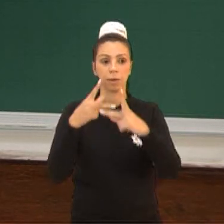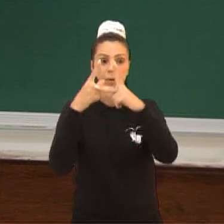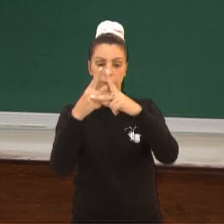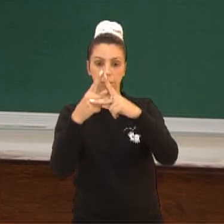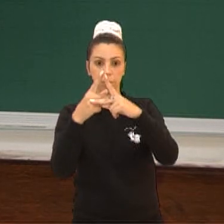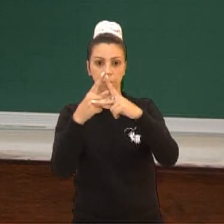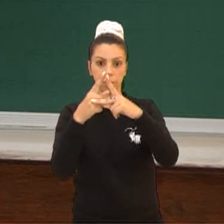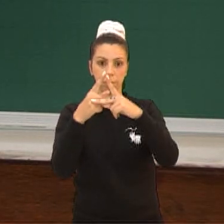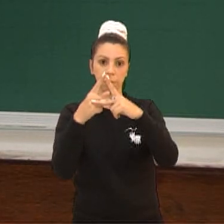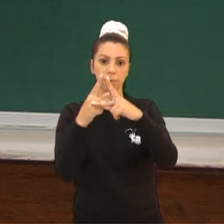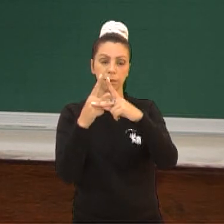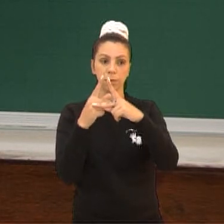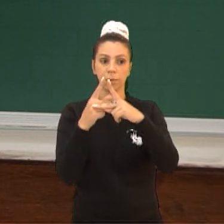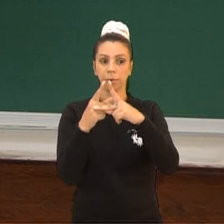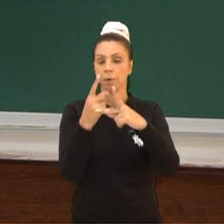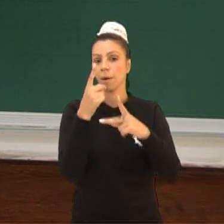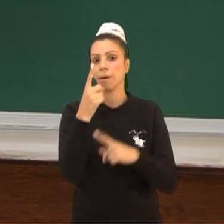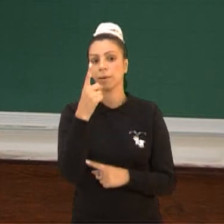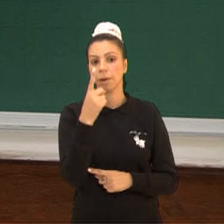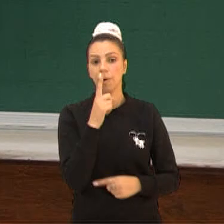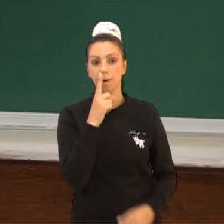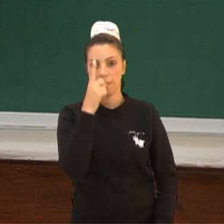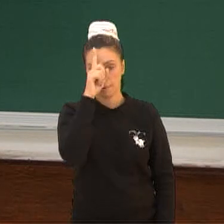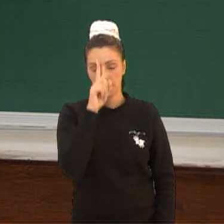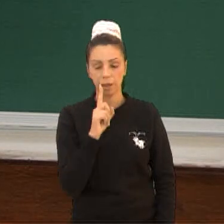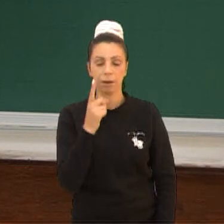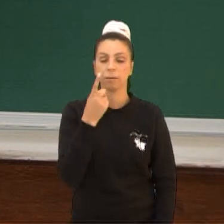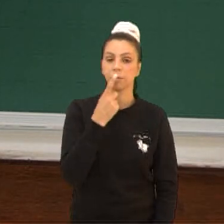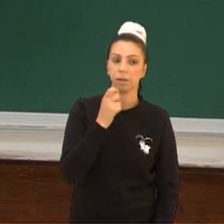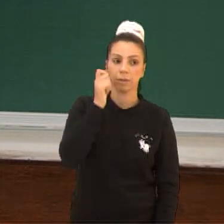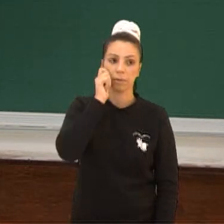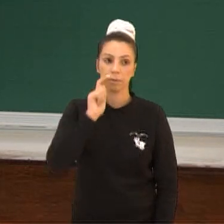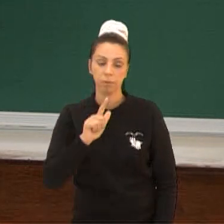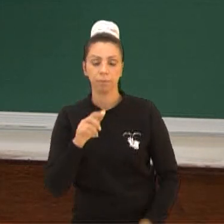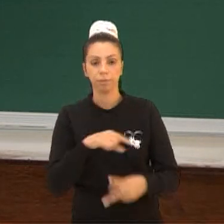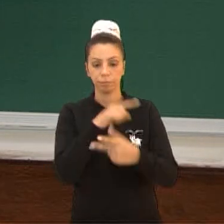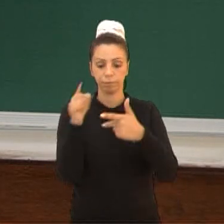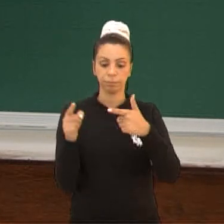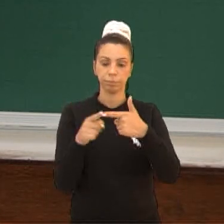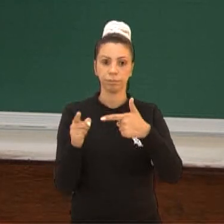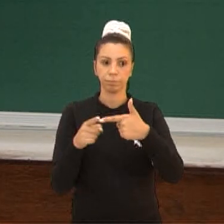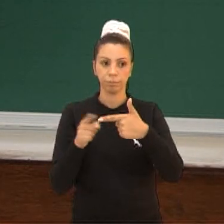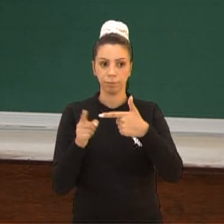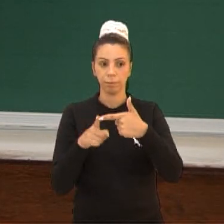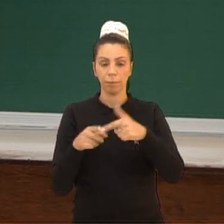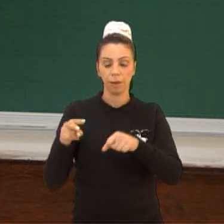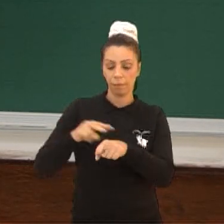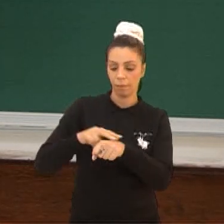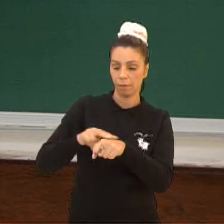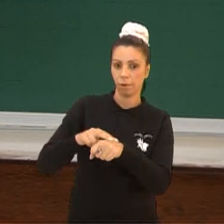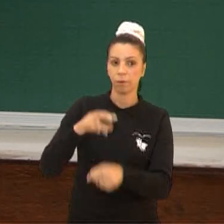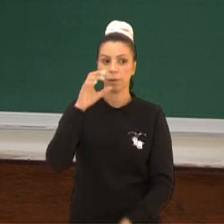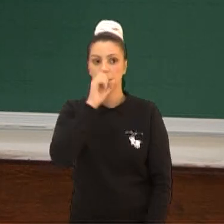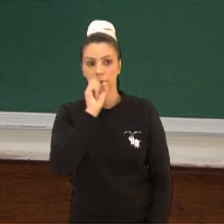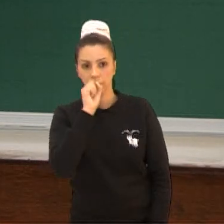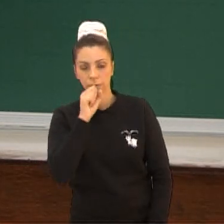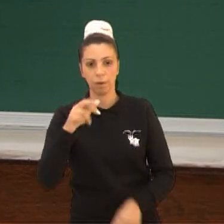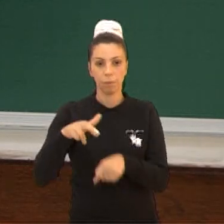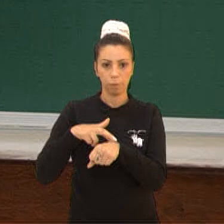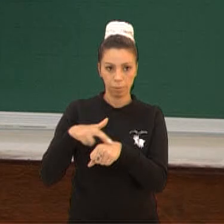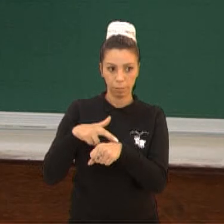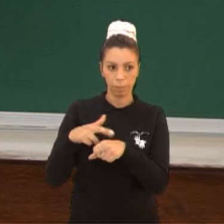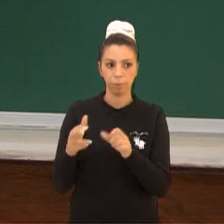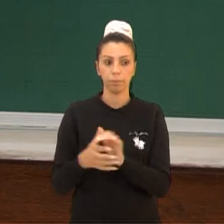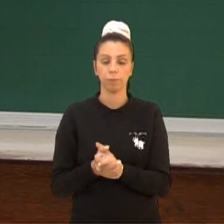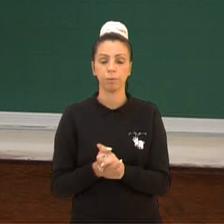primárias, que é o amarelo, é o vermelho e o azul. Cores secundárias. Tem o verde, tem o laranja e tem o roxo.